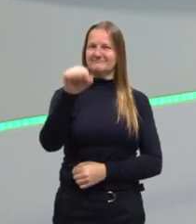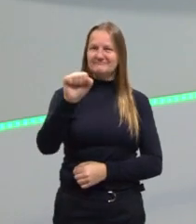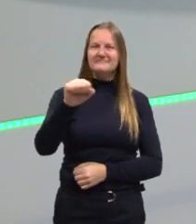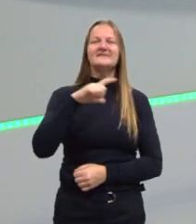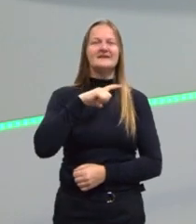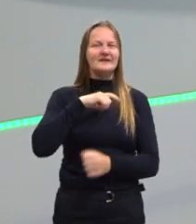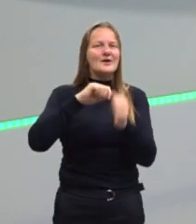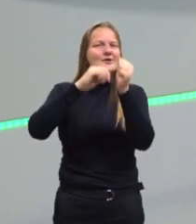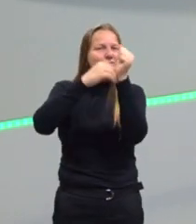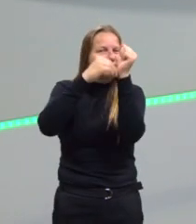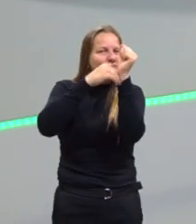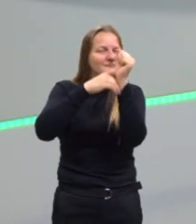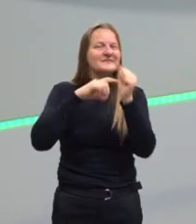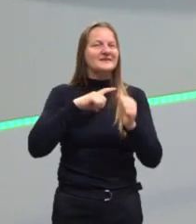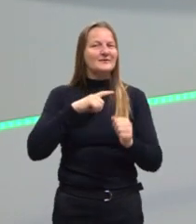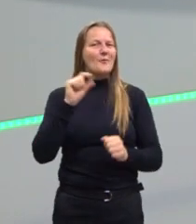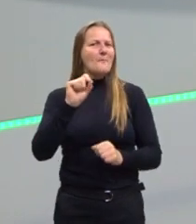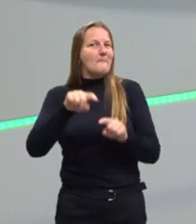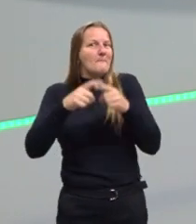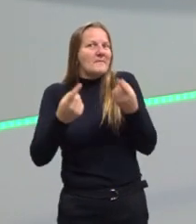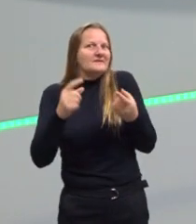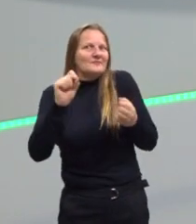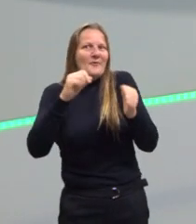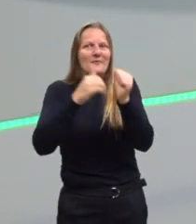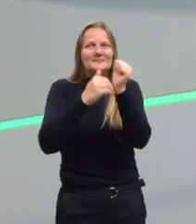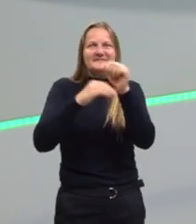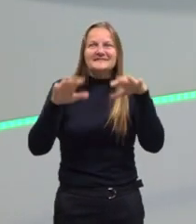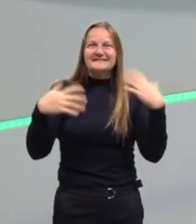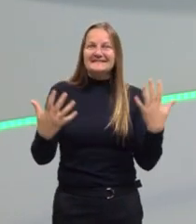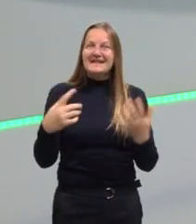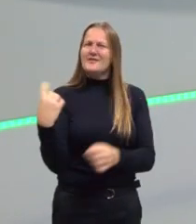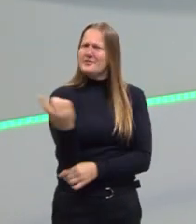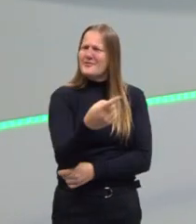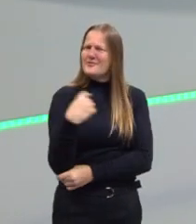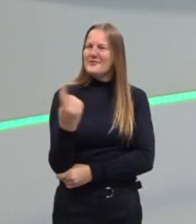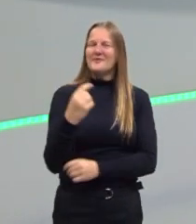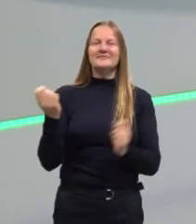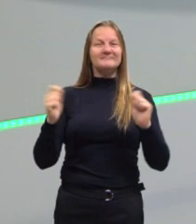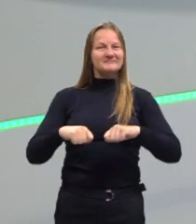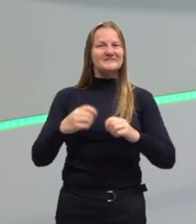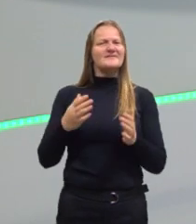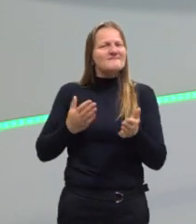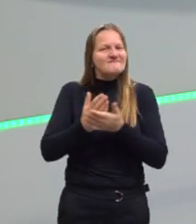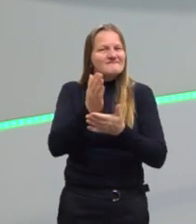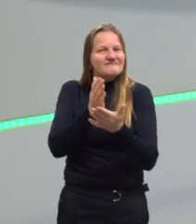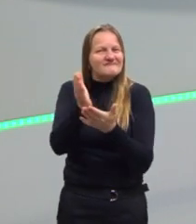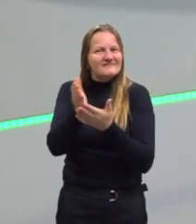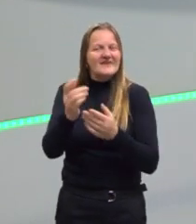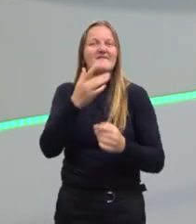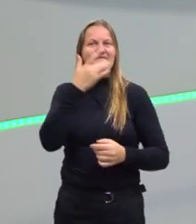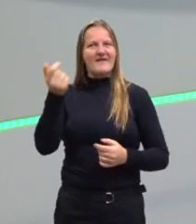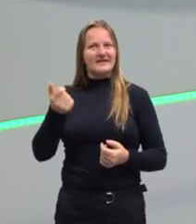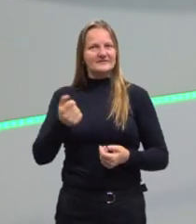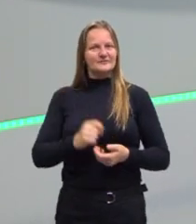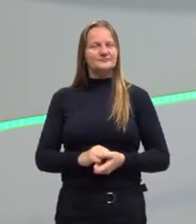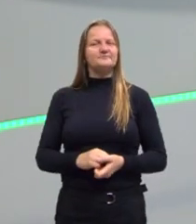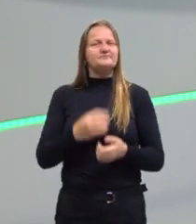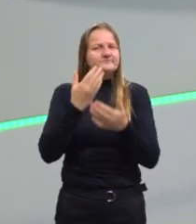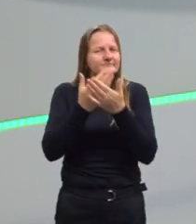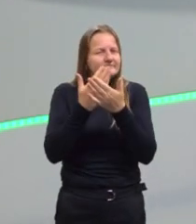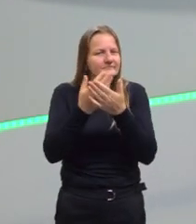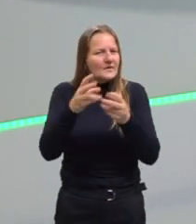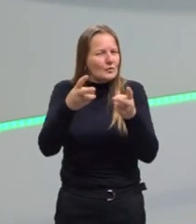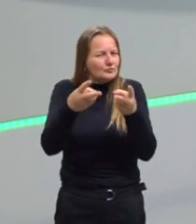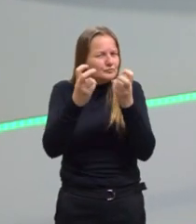temos segredos, mas segredos dos quais todos nós podemos ter acesso facilmente. É só a gente